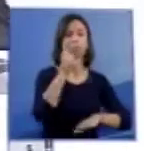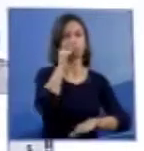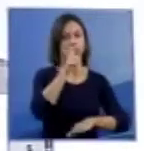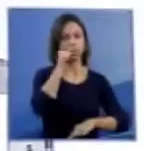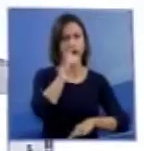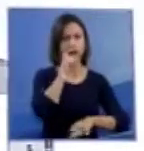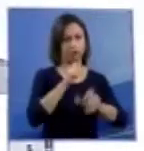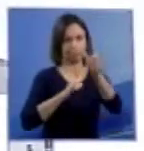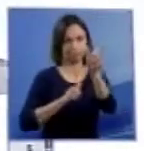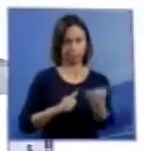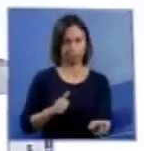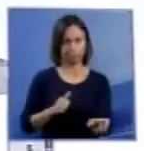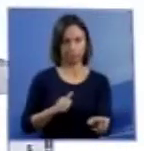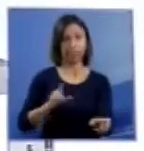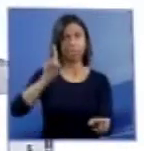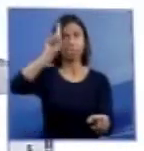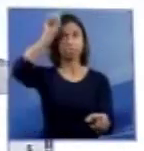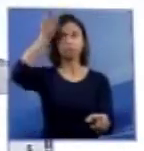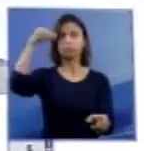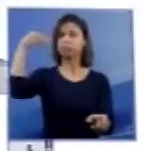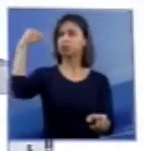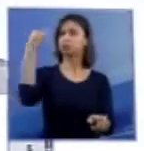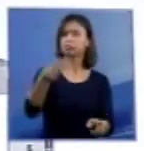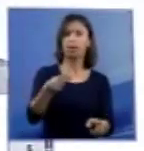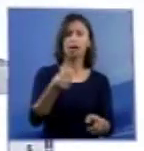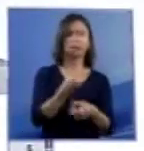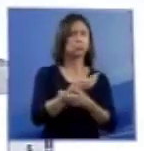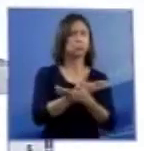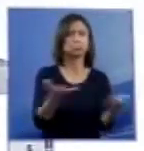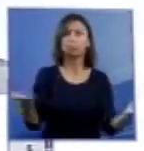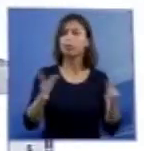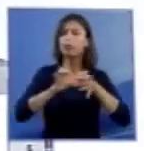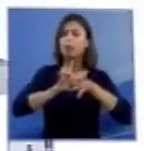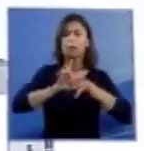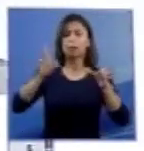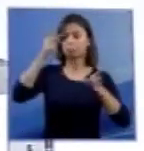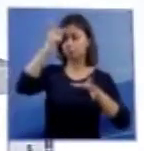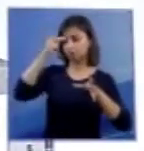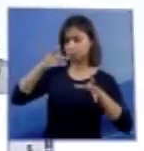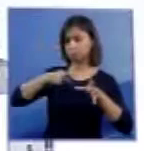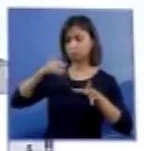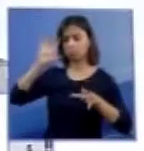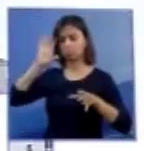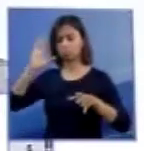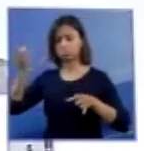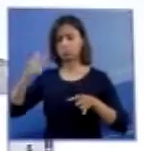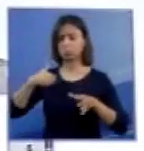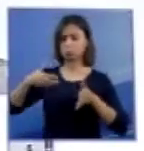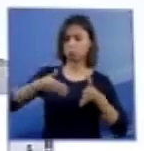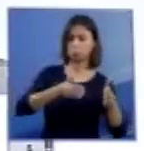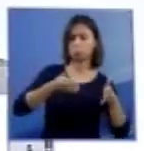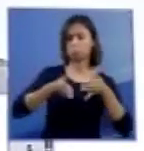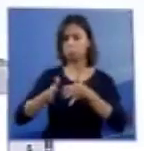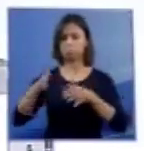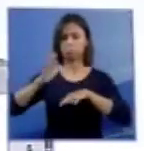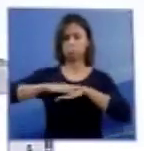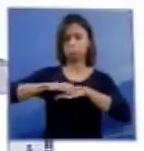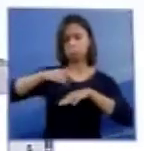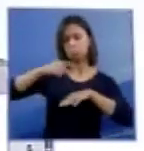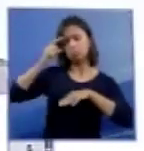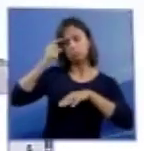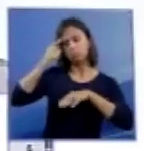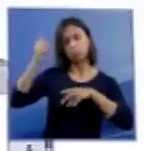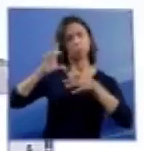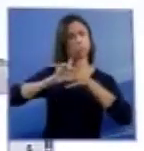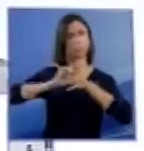Deus dá a todo ser humano o livre-arbítrio. Defendemos que, nesses casos, deva prevalecer